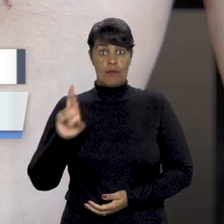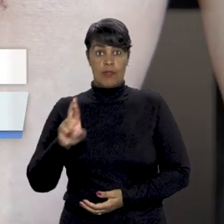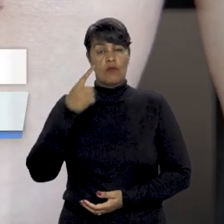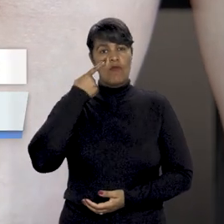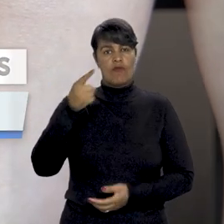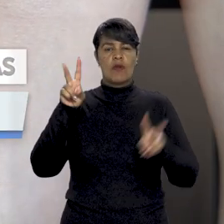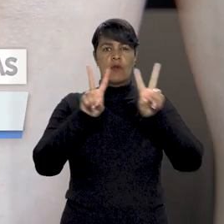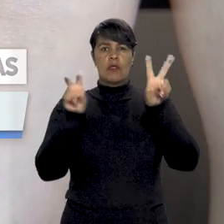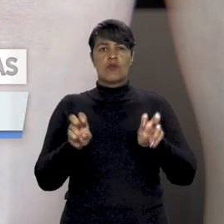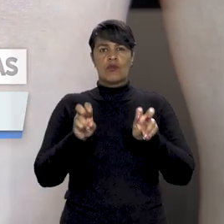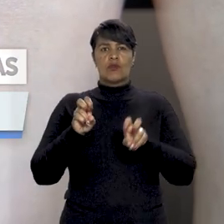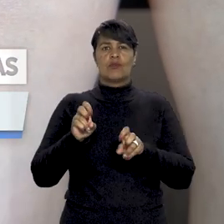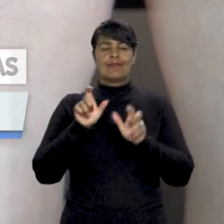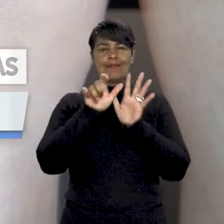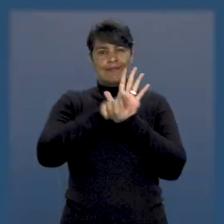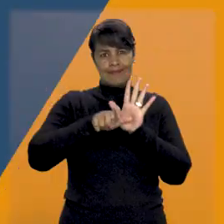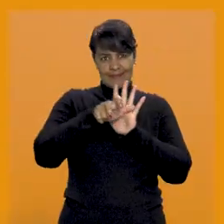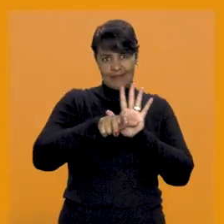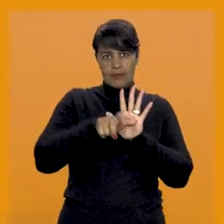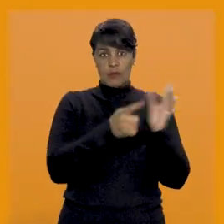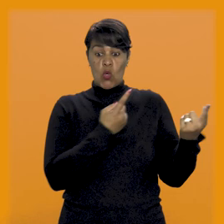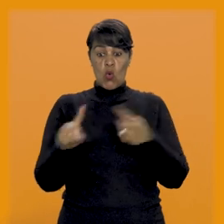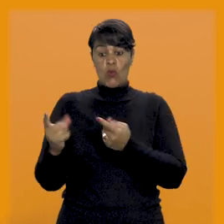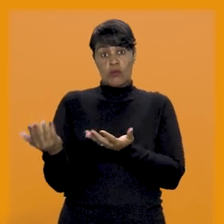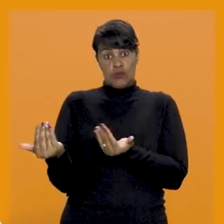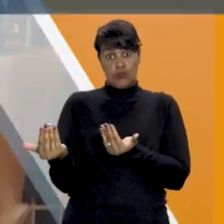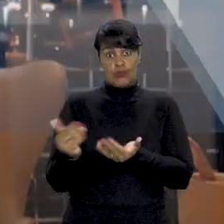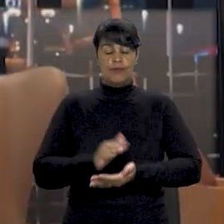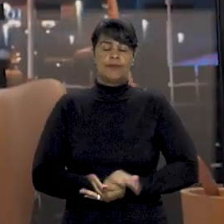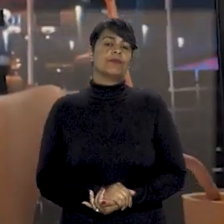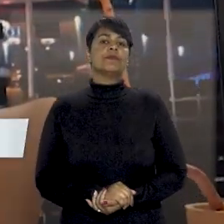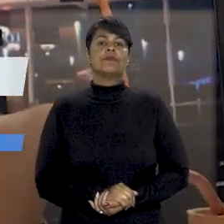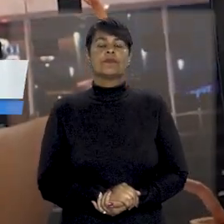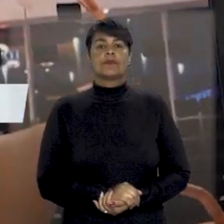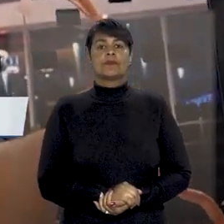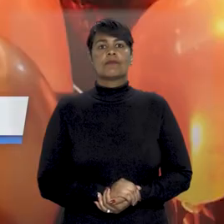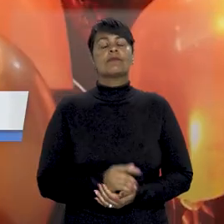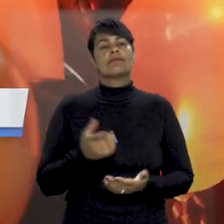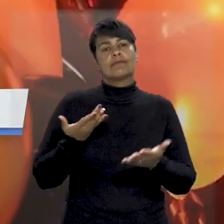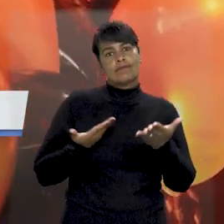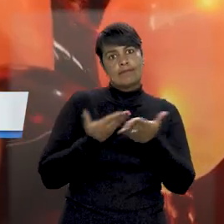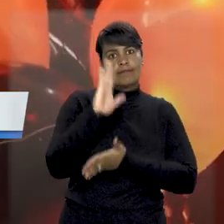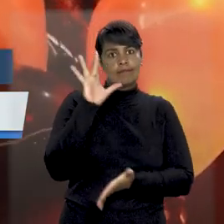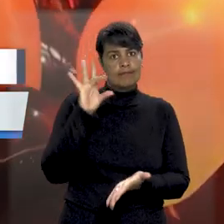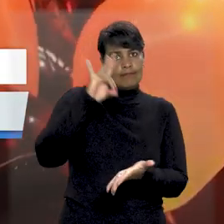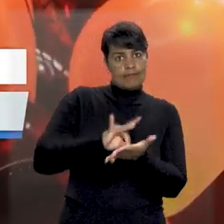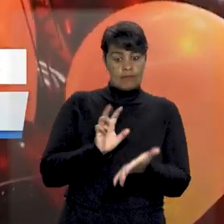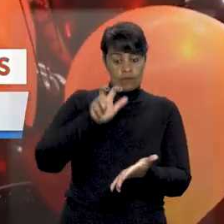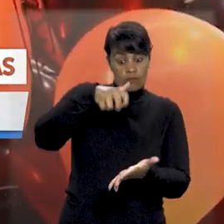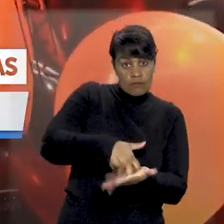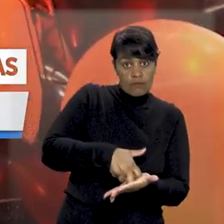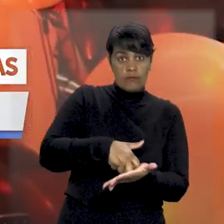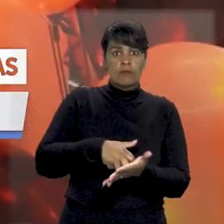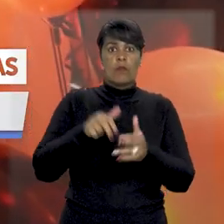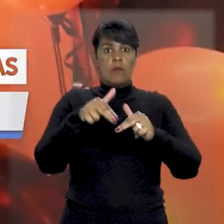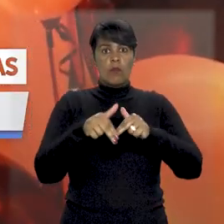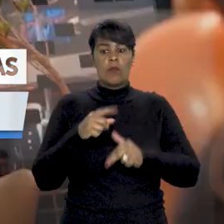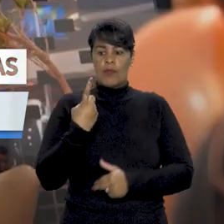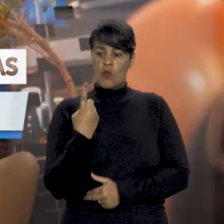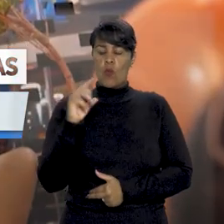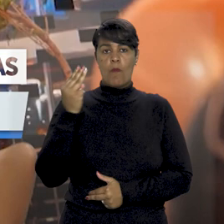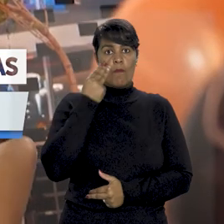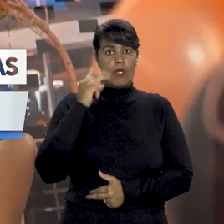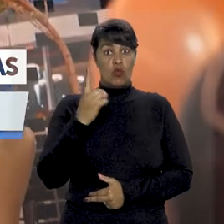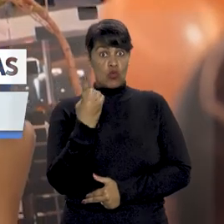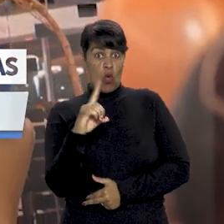em casos contra crianças e adolescentes. E mais, homologada a condenação de quase um milhão e meio de dólares